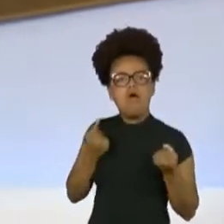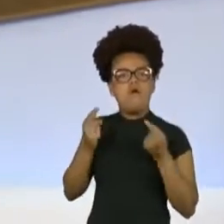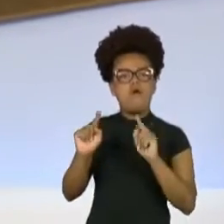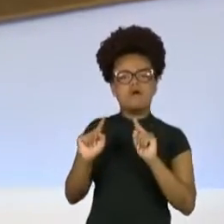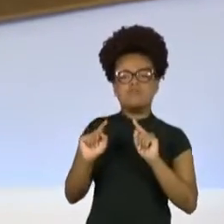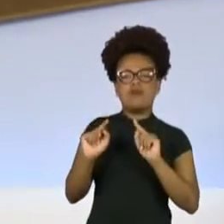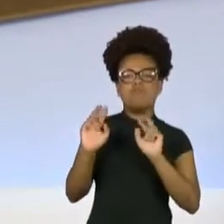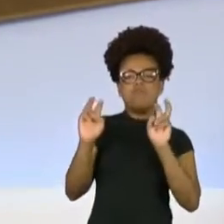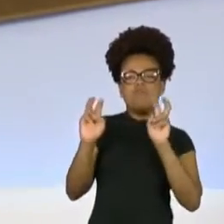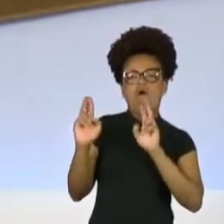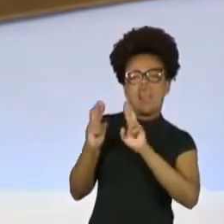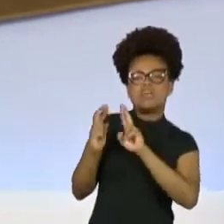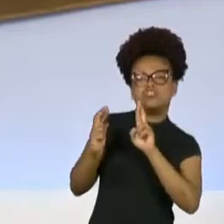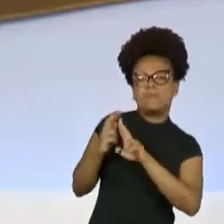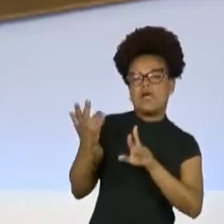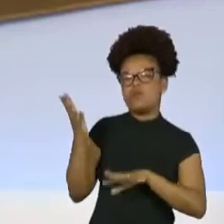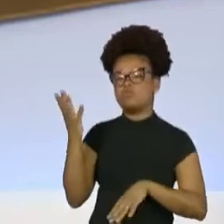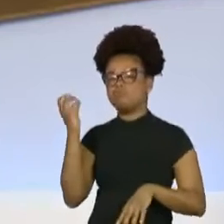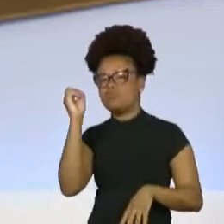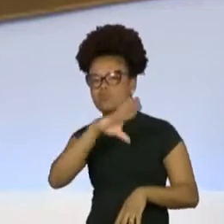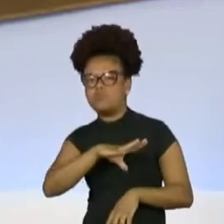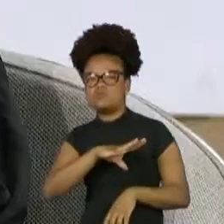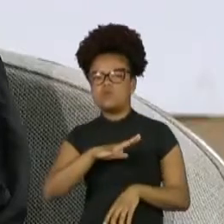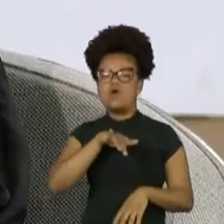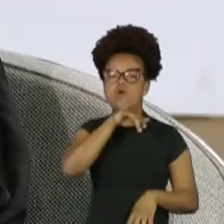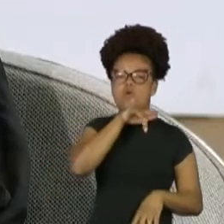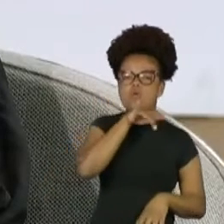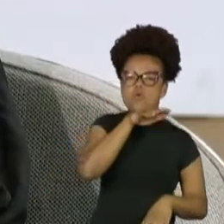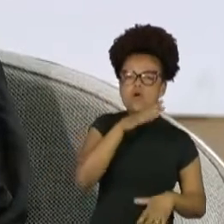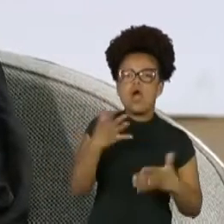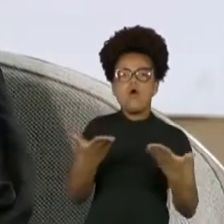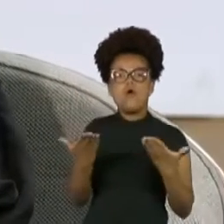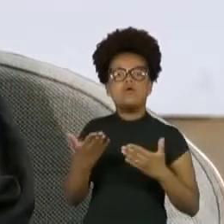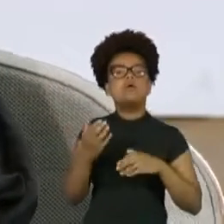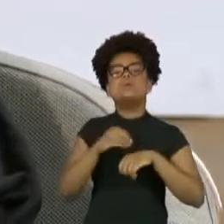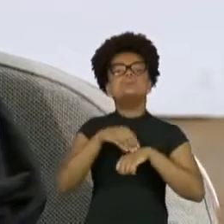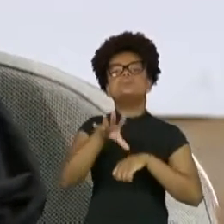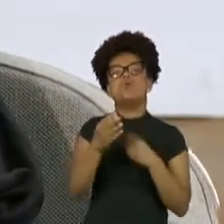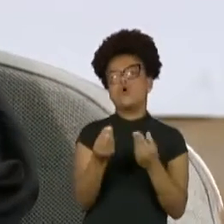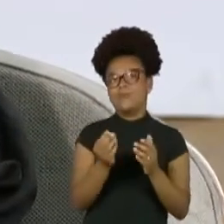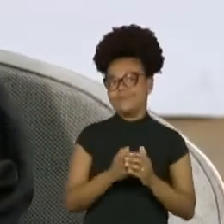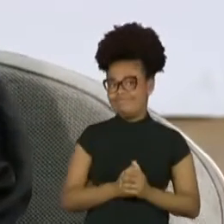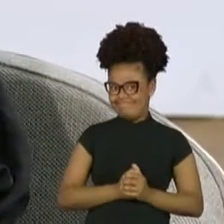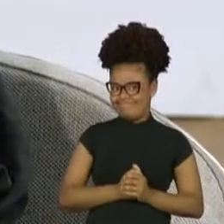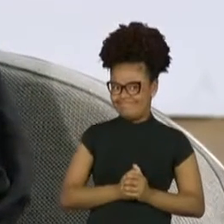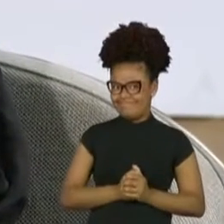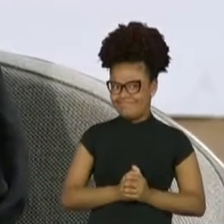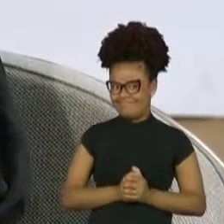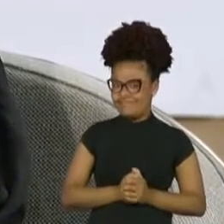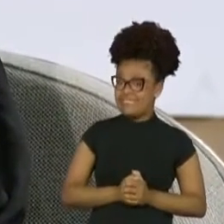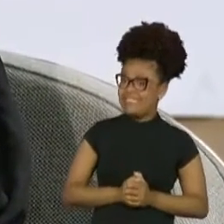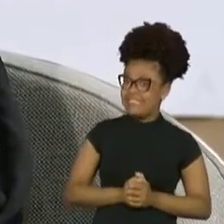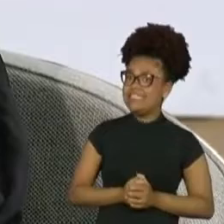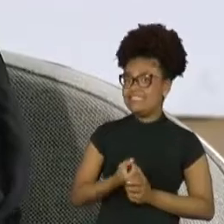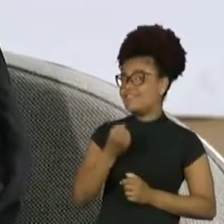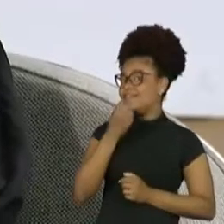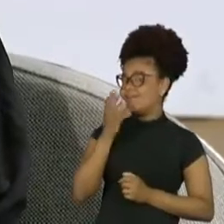repressores? Uma pauta que a gente fala muito nos dias atuais. Então, Joyce, fui noiva, né, e